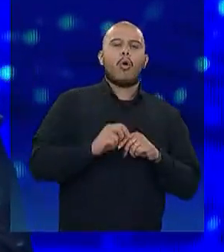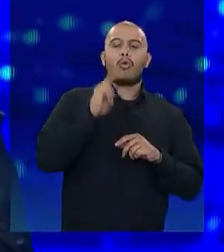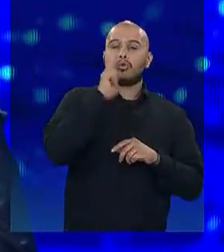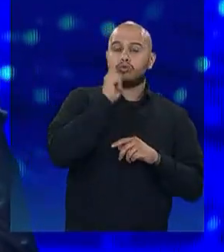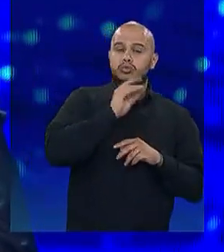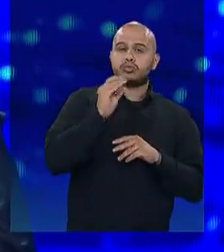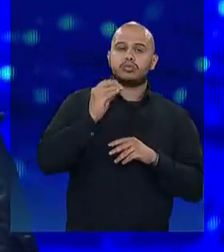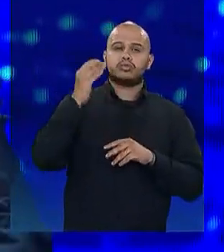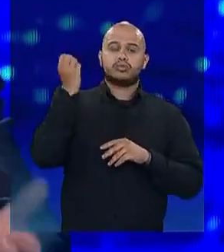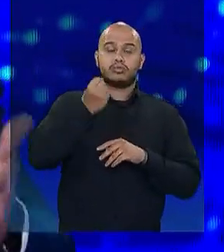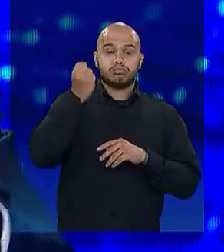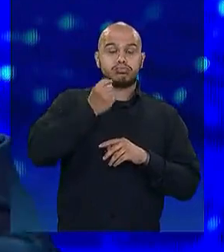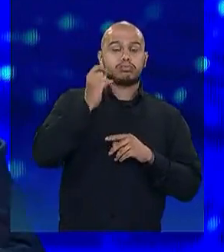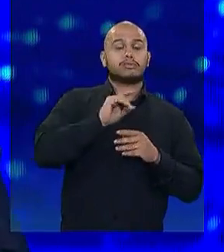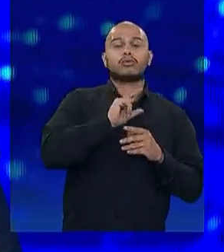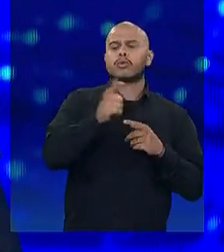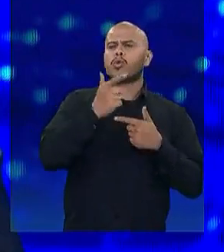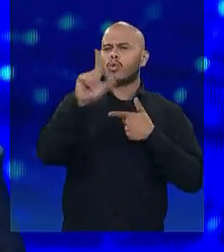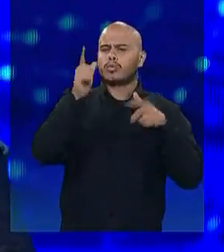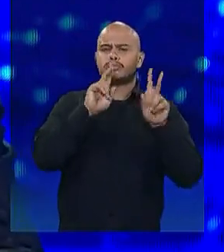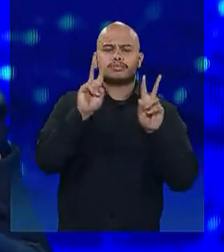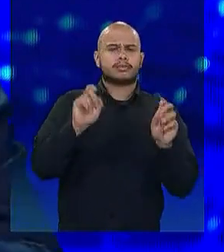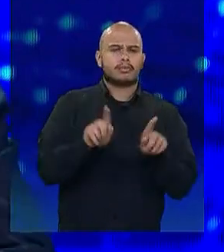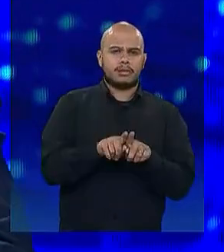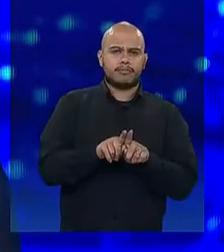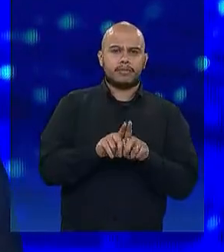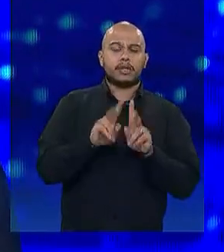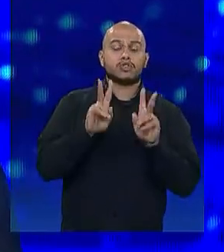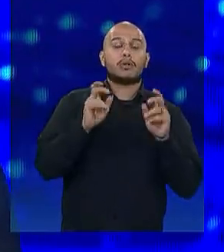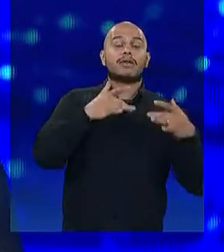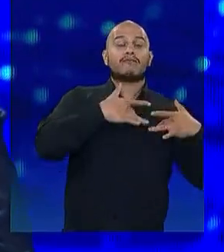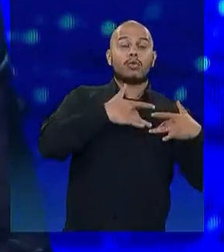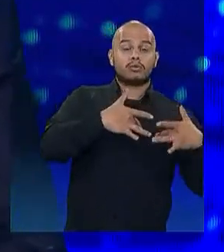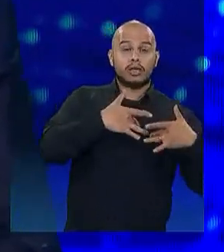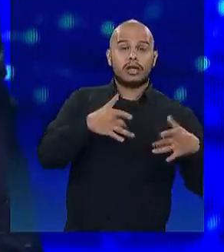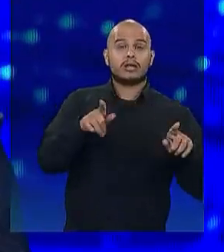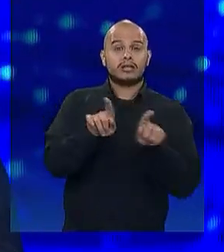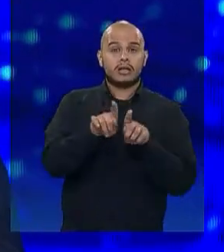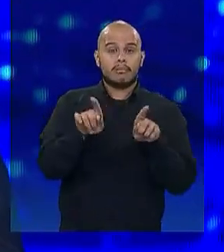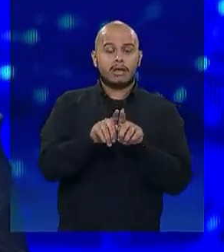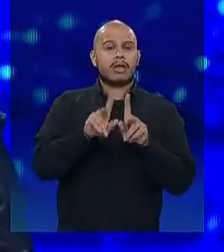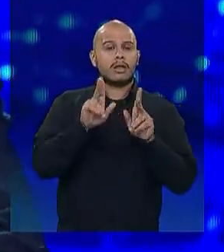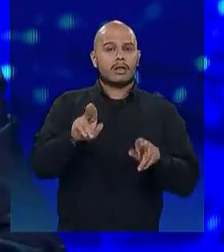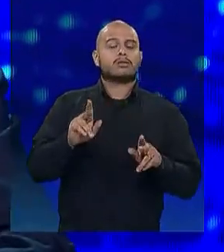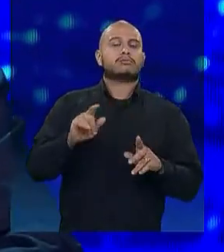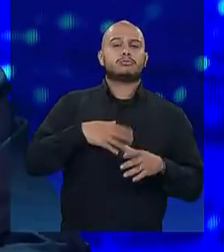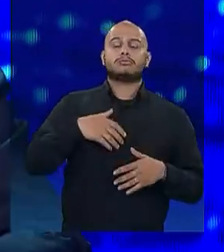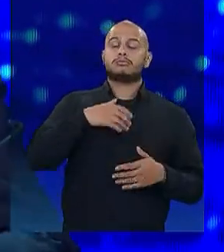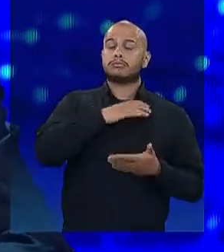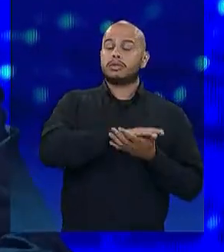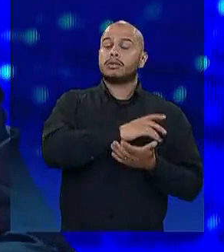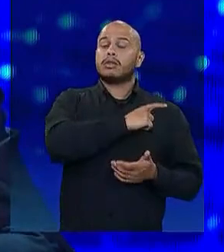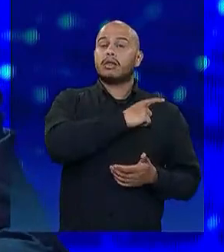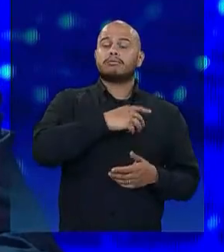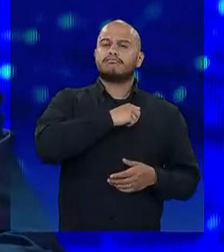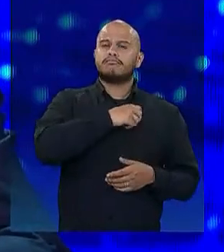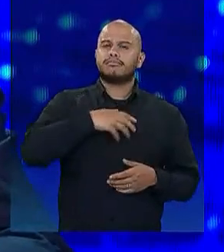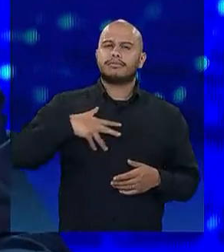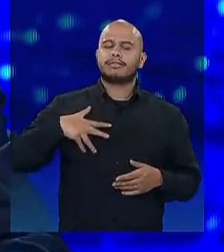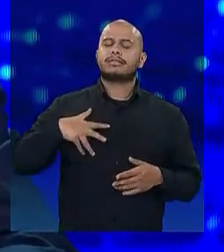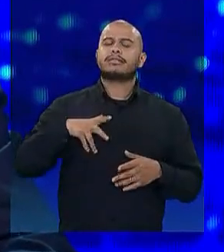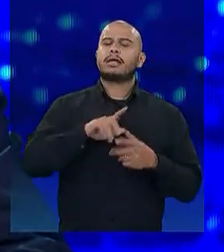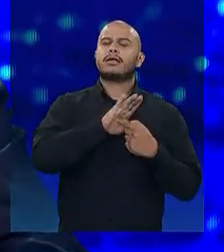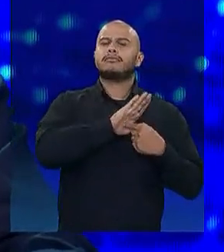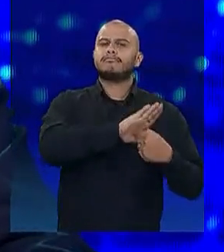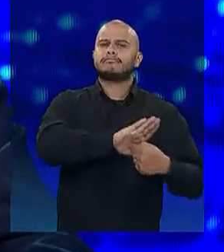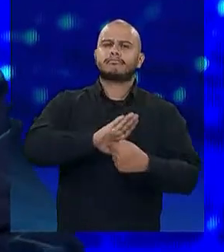entre outras medidas. A questão do voluntariado também praticado pela primeira dama. cada vez mais conversando, de fato,